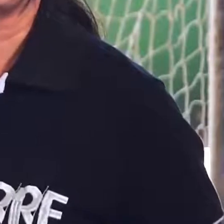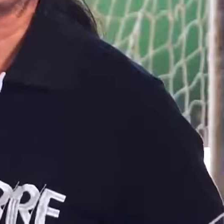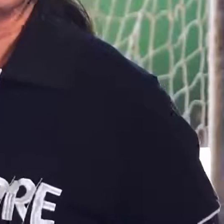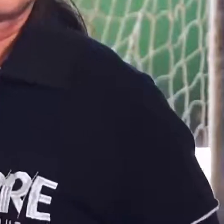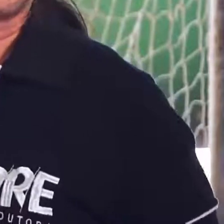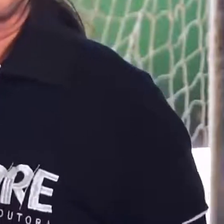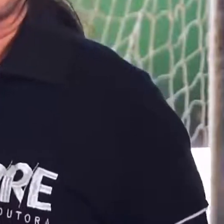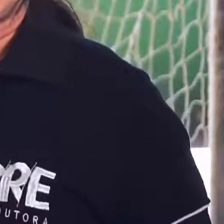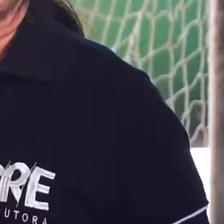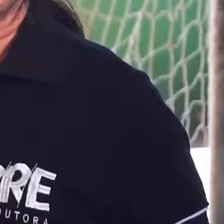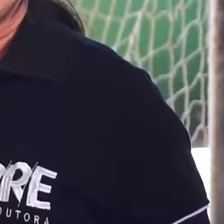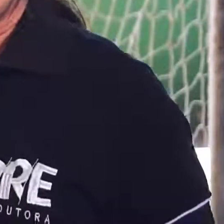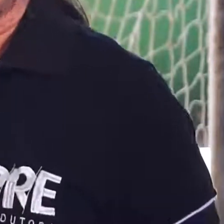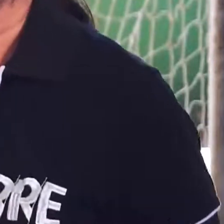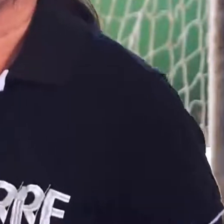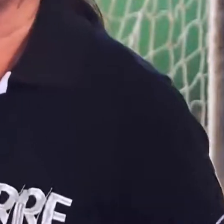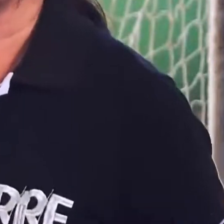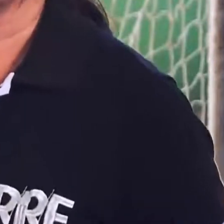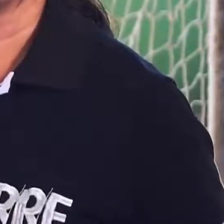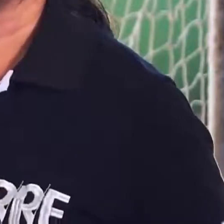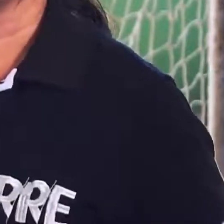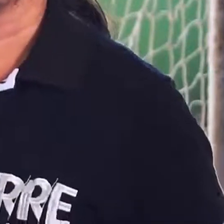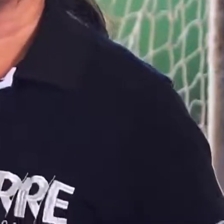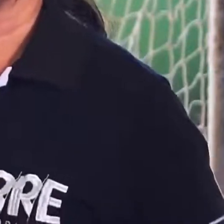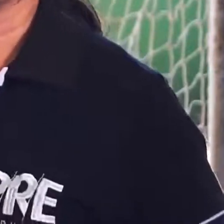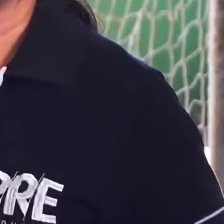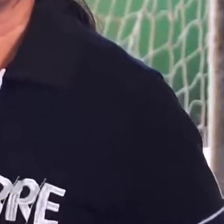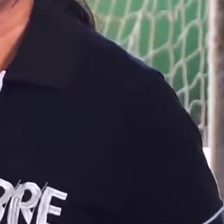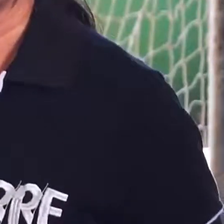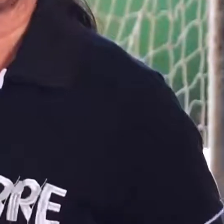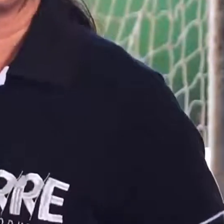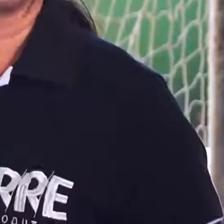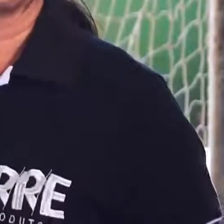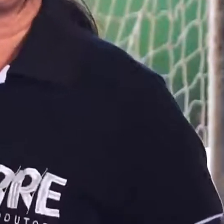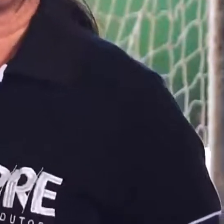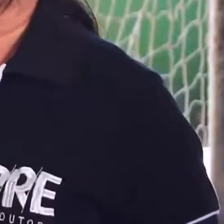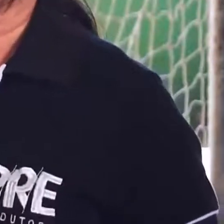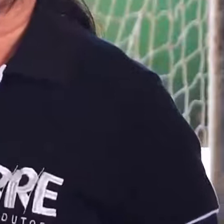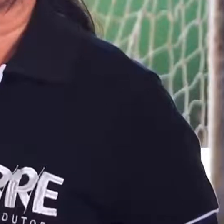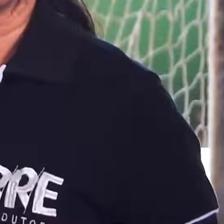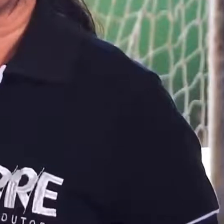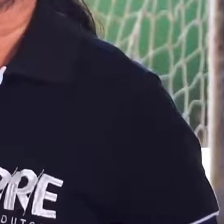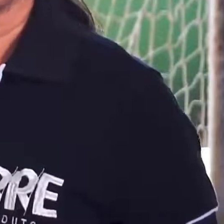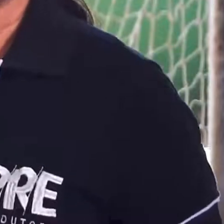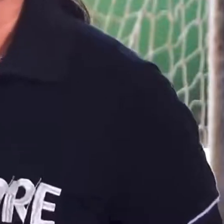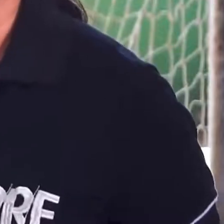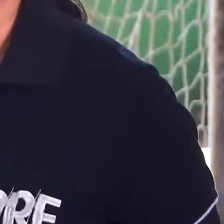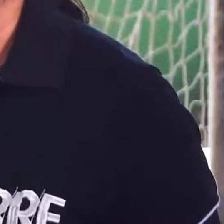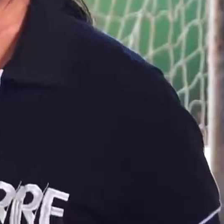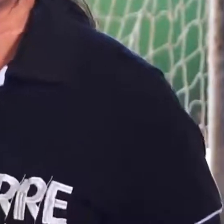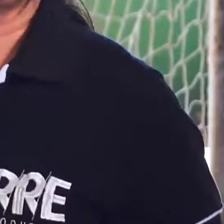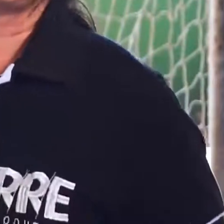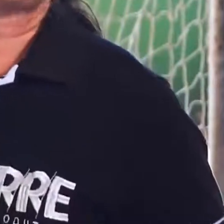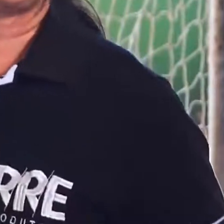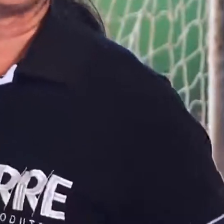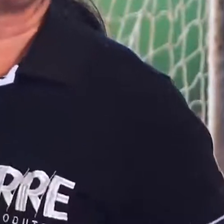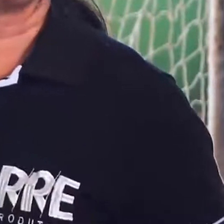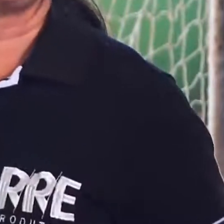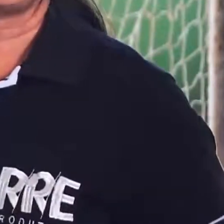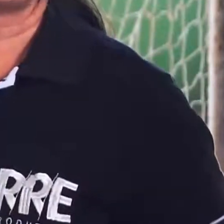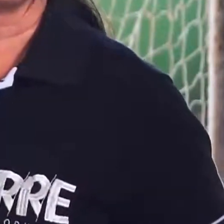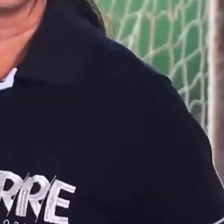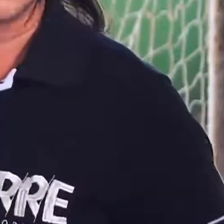livre da depressão e inabilidade. A educação física torna-se fundamental na aceitação desse processo, pois utiliza-se de